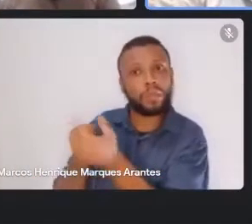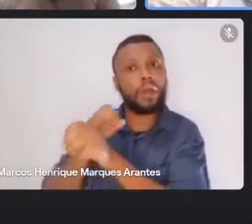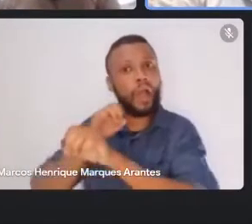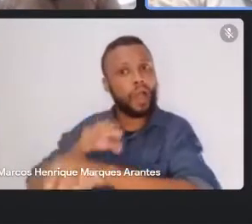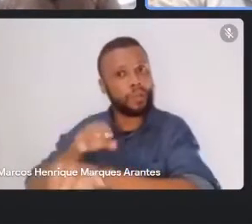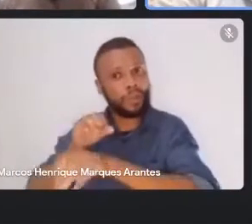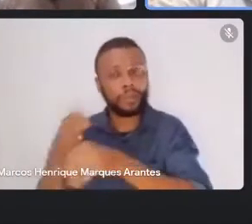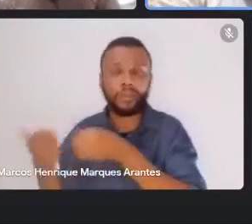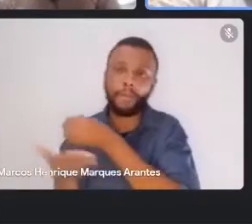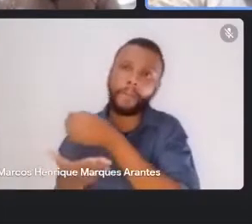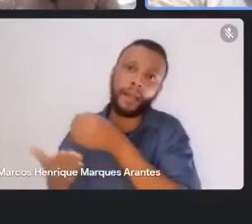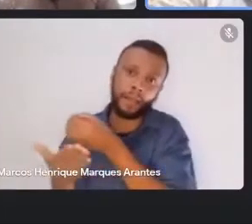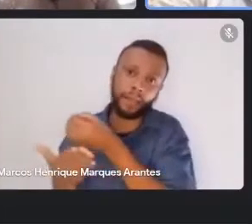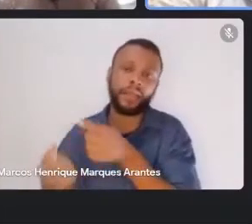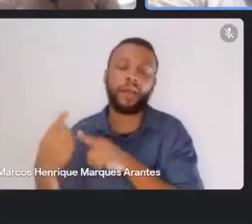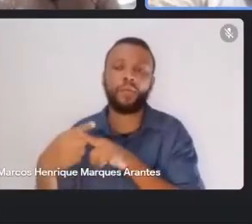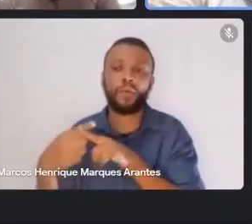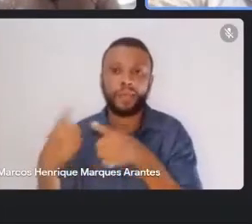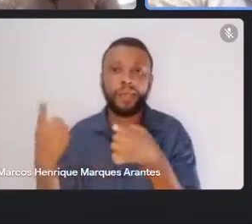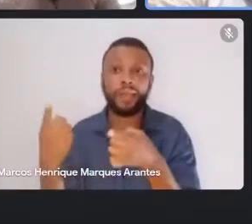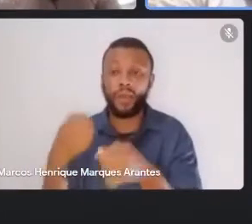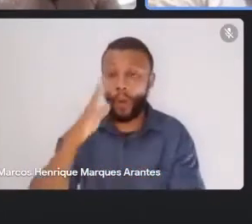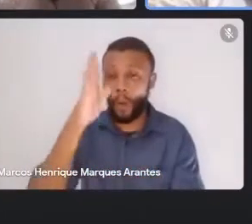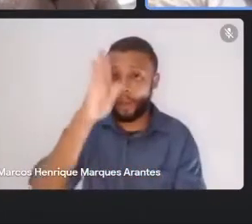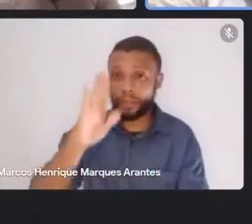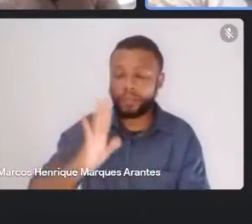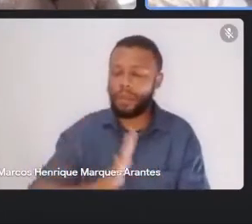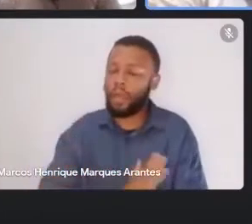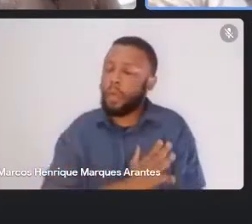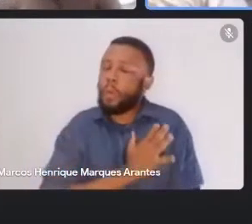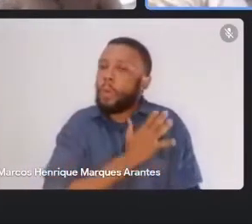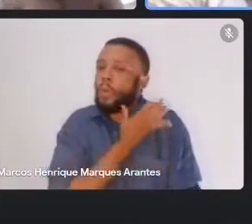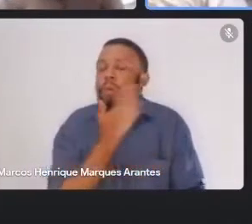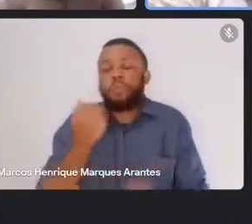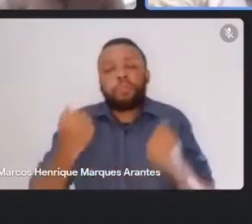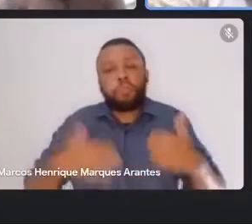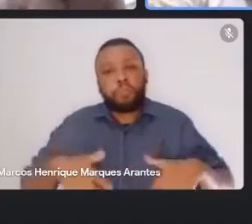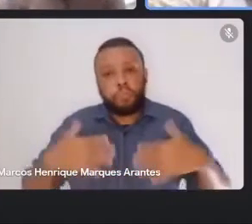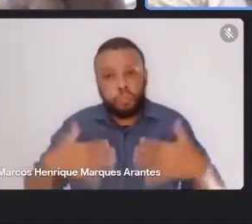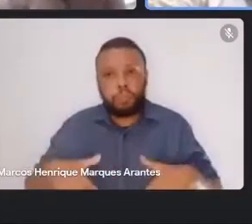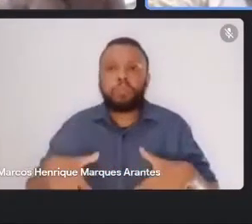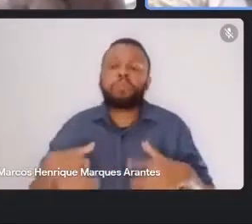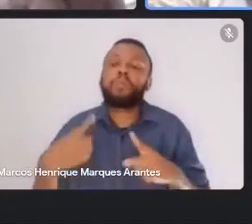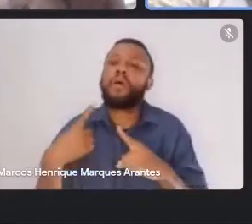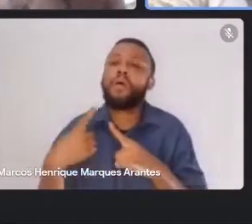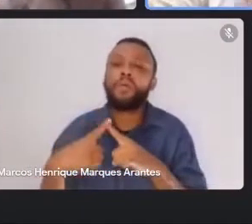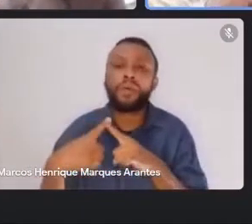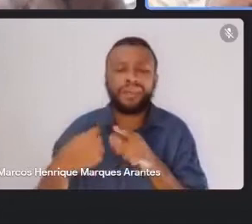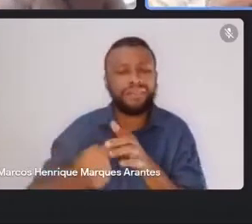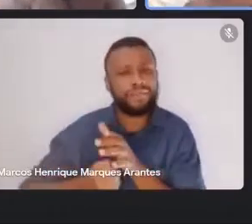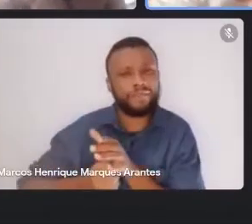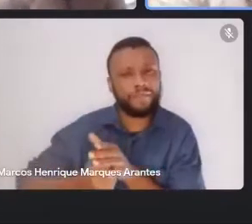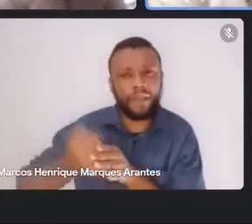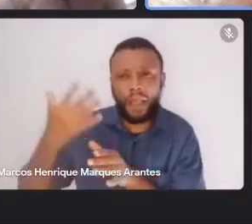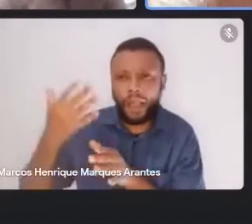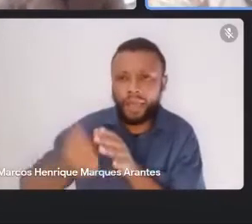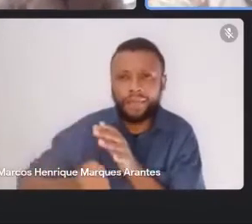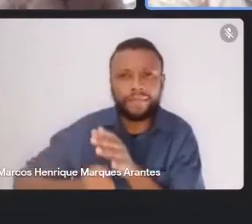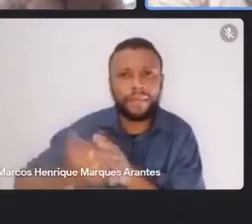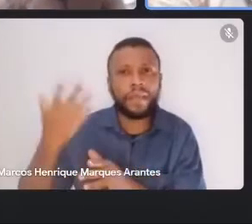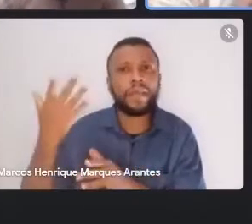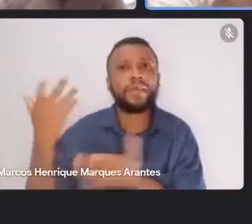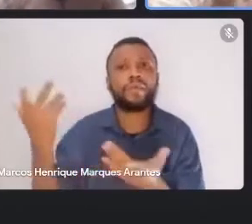tragédia que está, muito porque, muitas vezes, os grandes